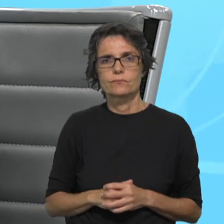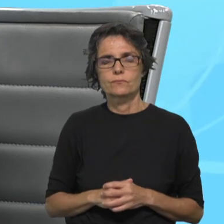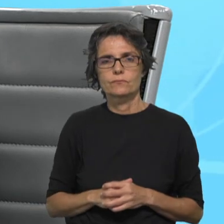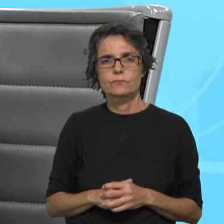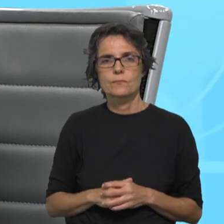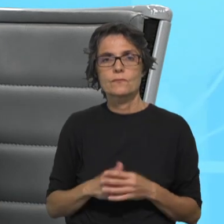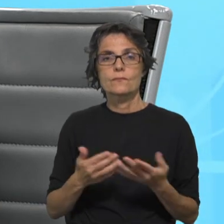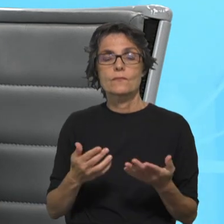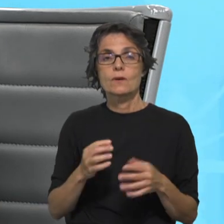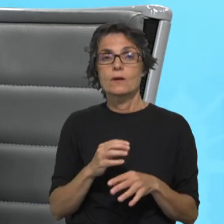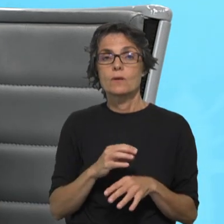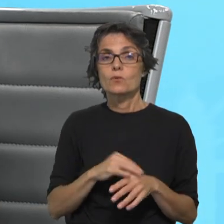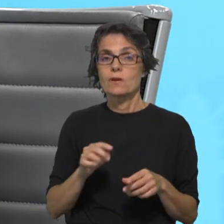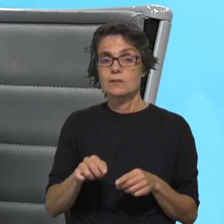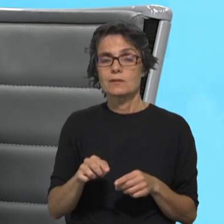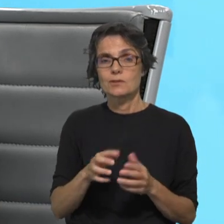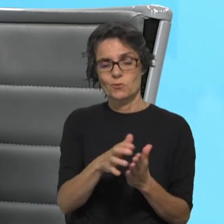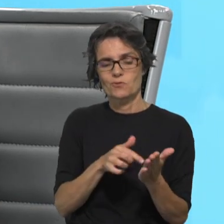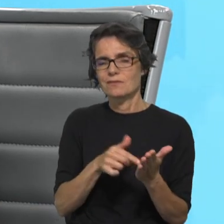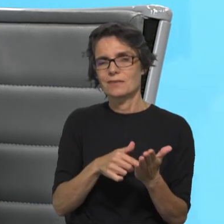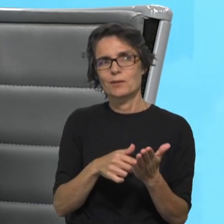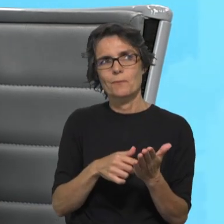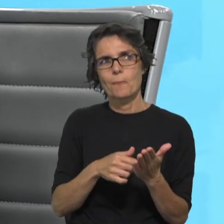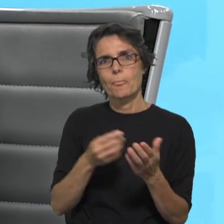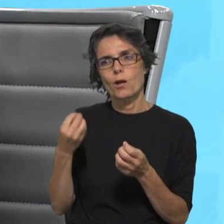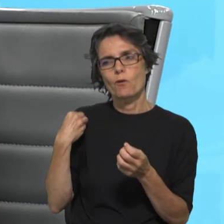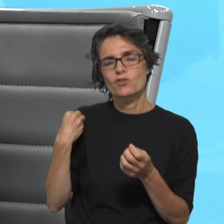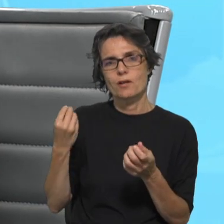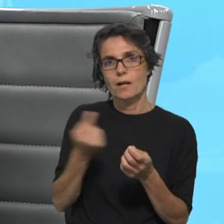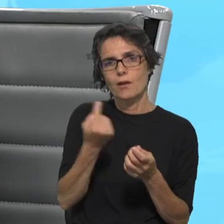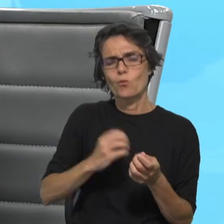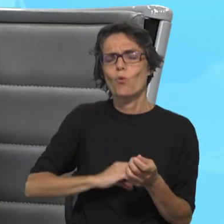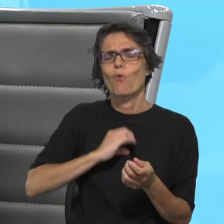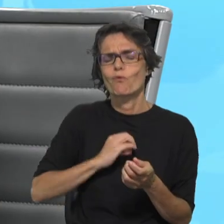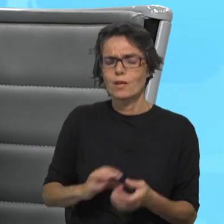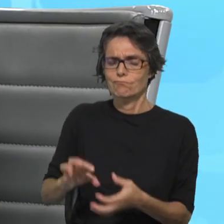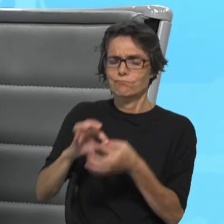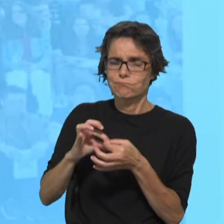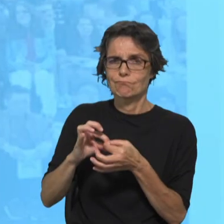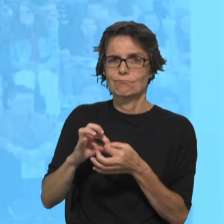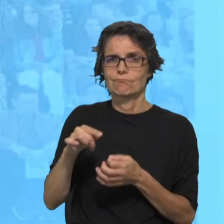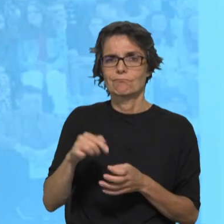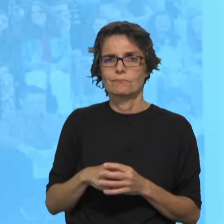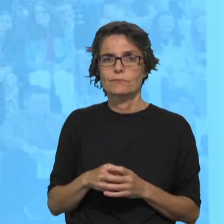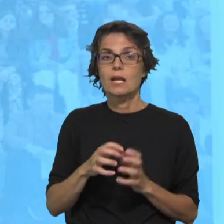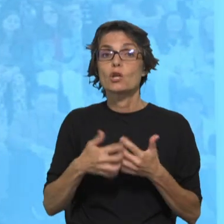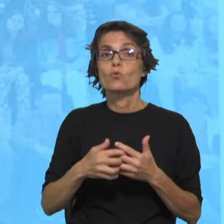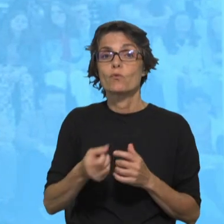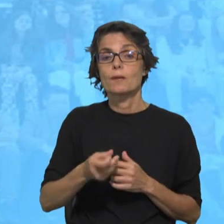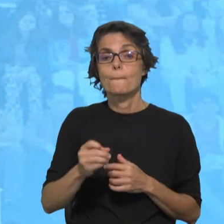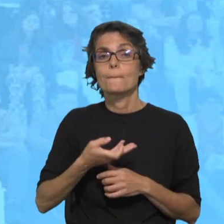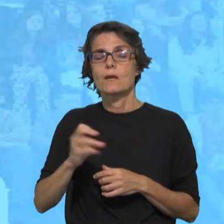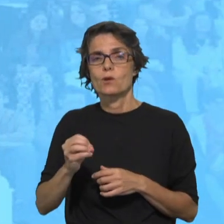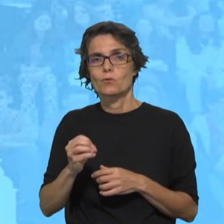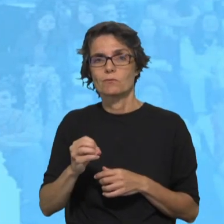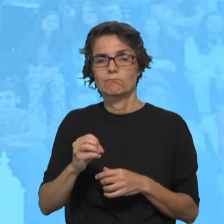portanto, é um convite à confiança, a entender o que é que ele nos propõe e confiar. a dúvida de Pedro, não é, que imediatamente o